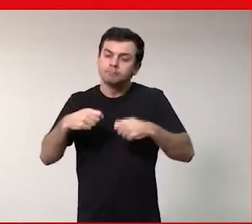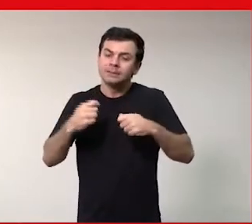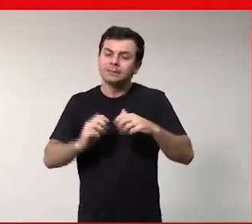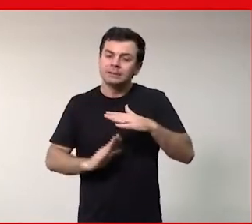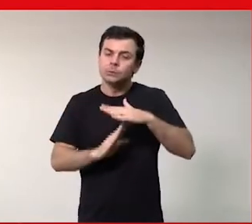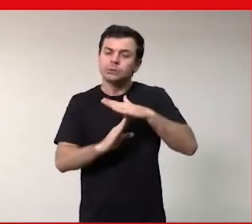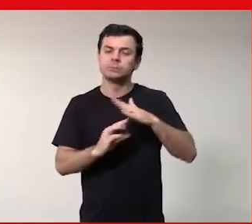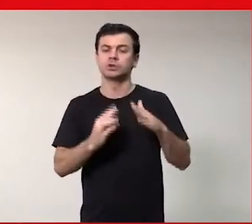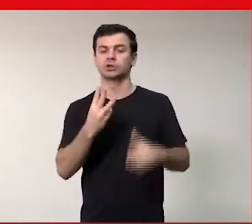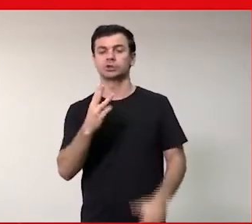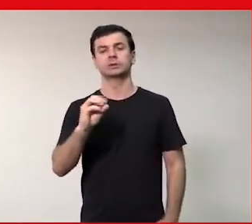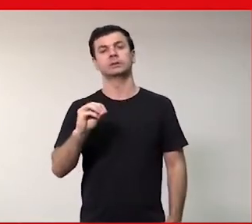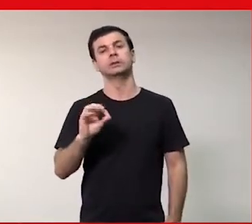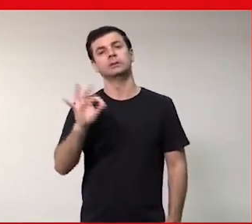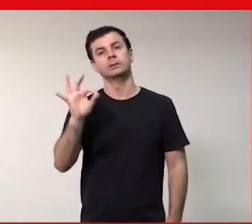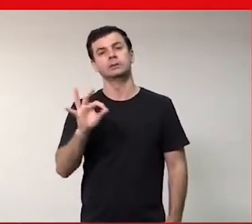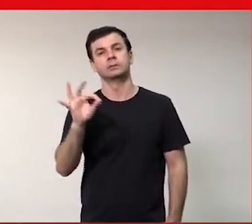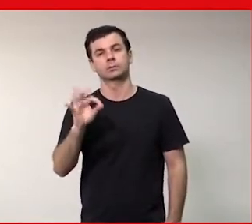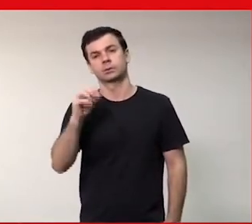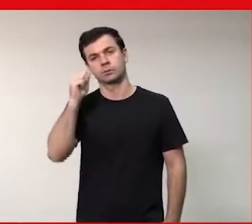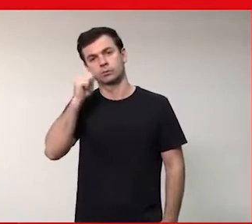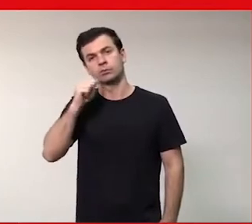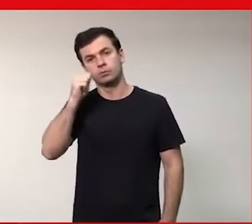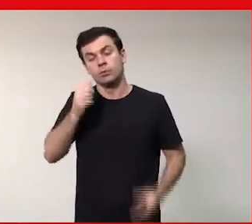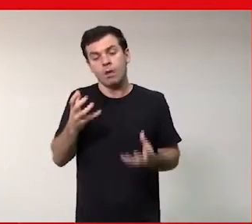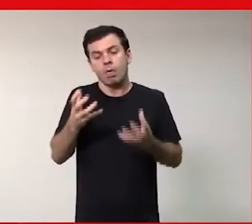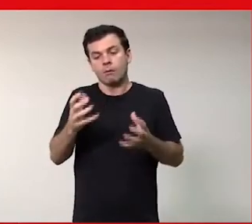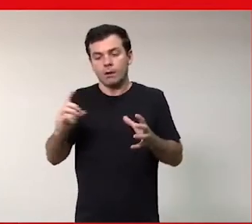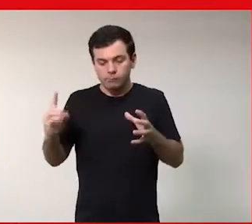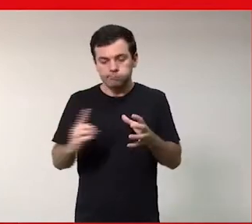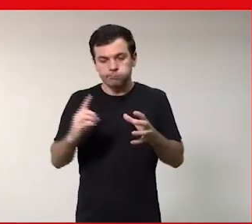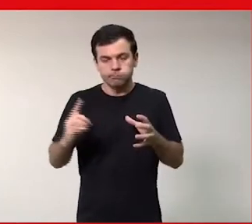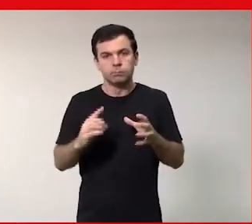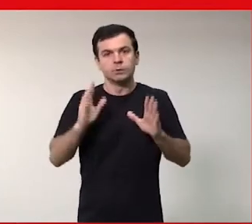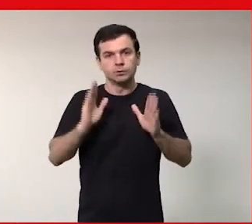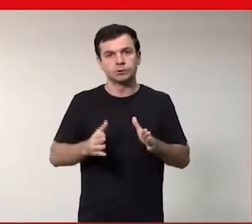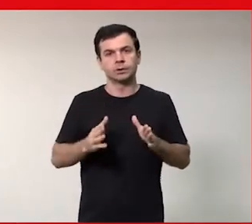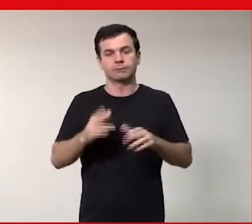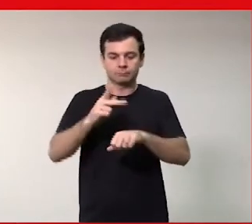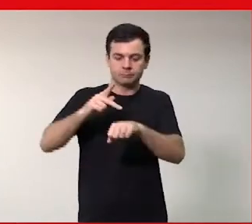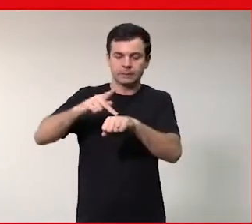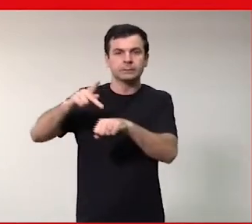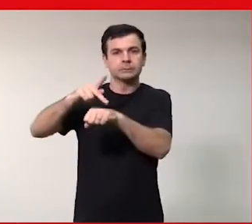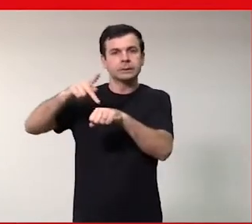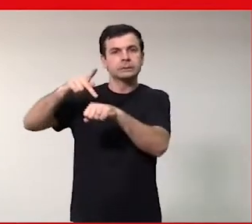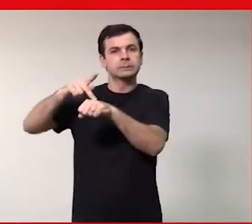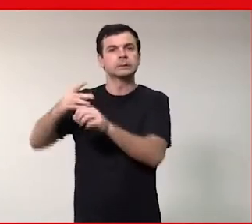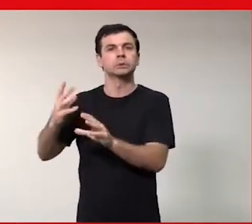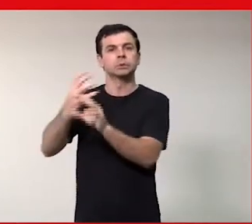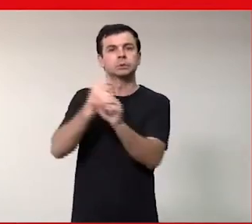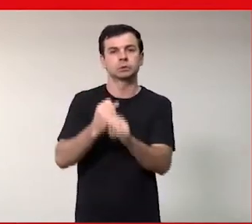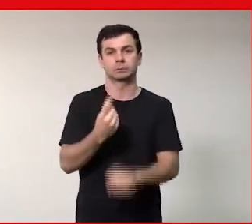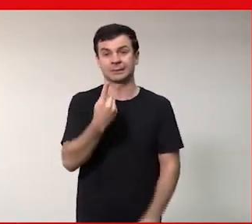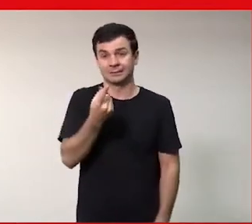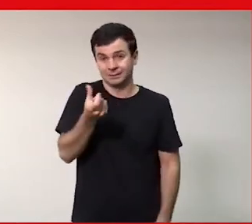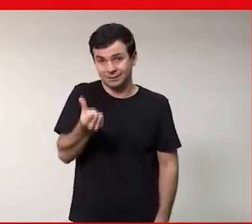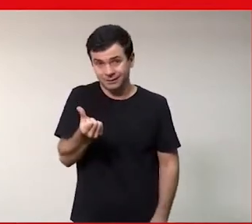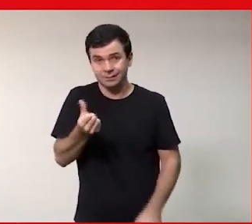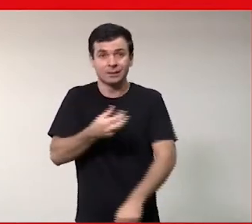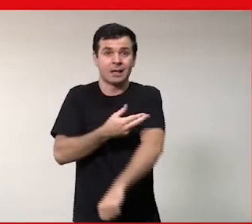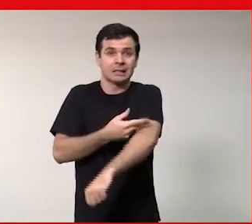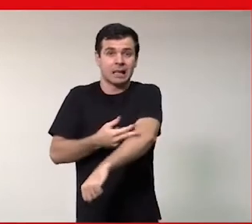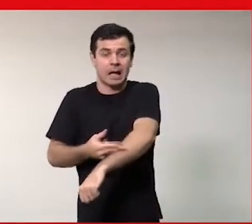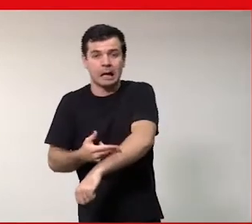de pessoas, de mulheres. Eu tenho um time que tem 16 nacionalidades. Ele, do ponto de vista de inclusão, raça e